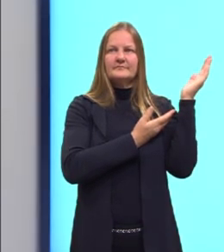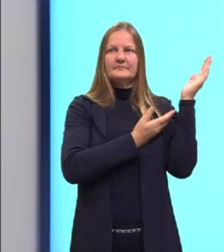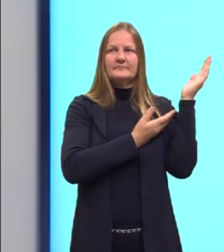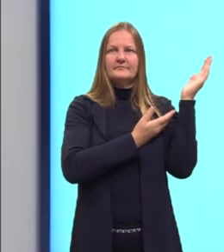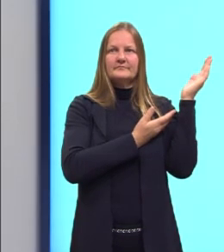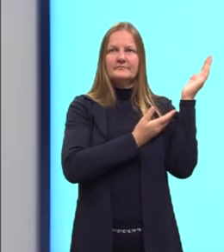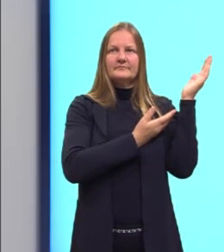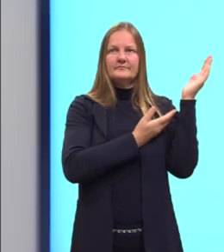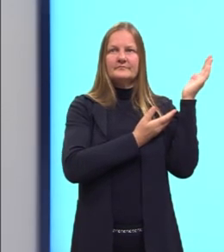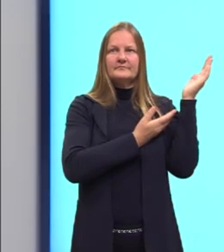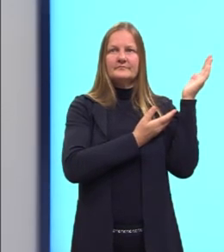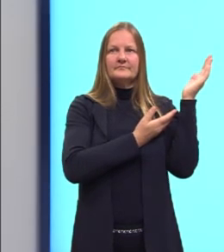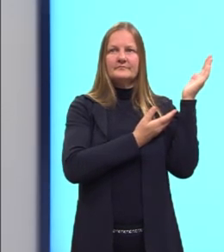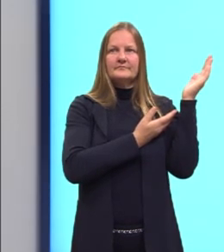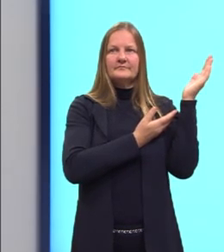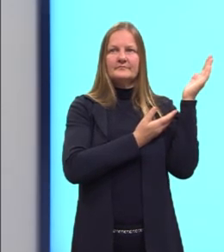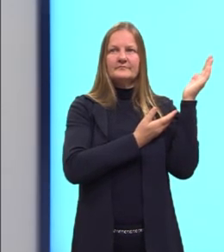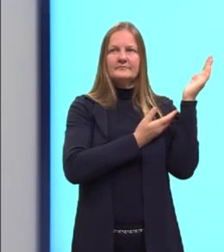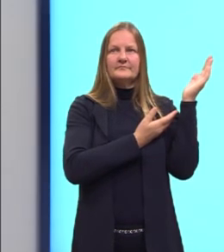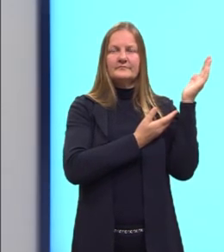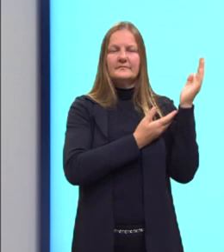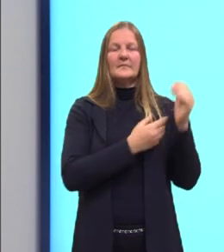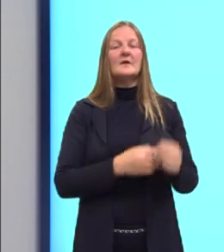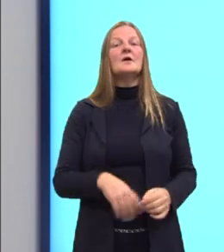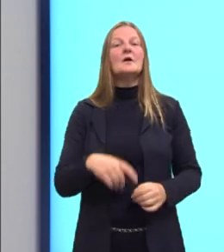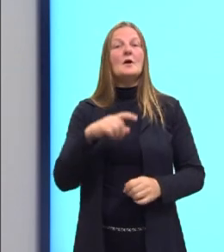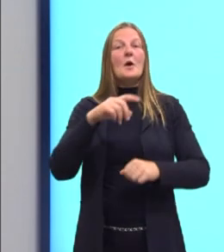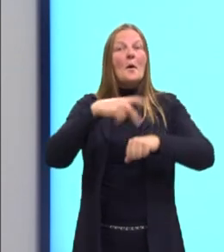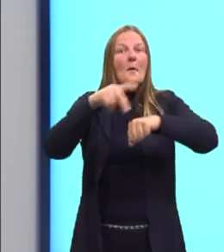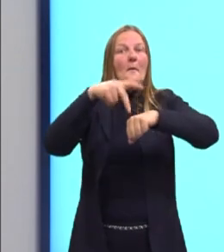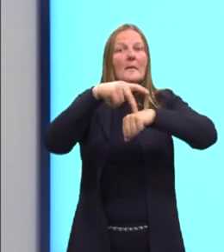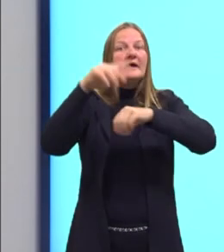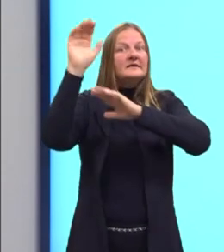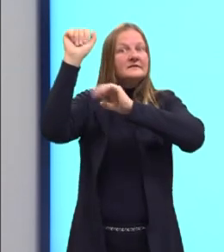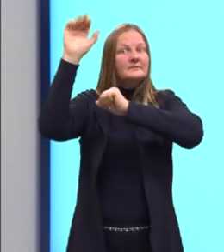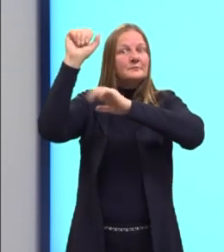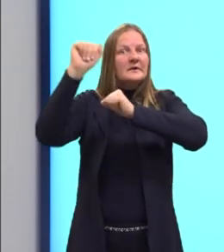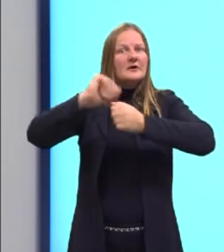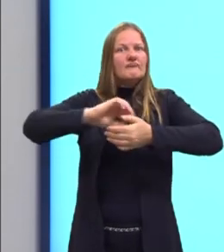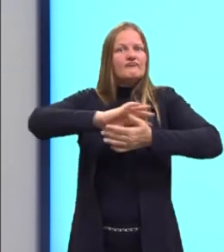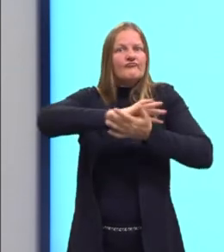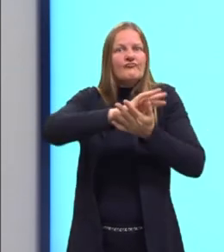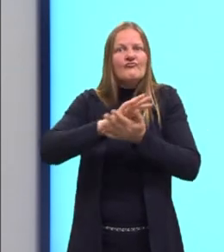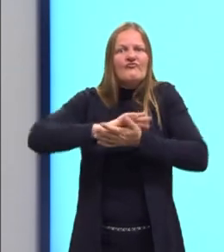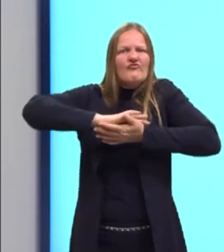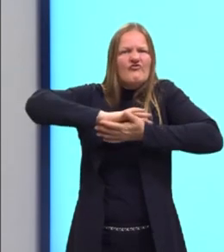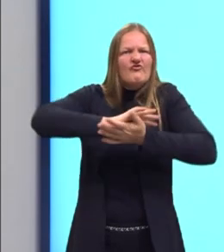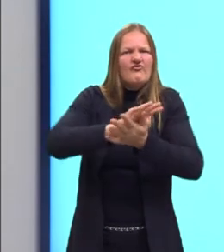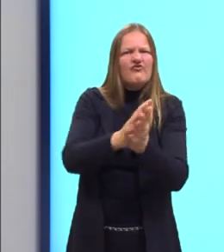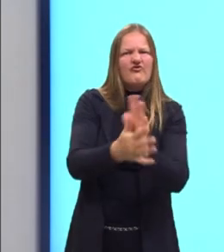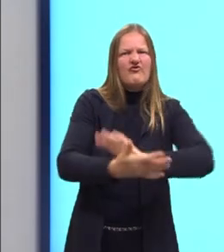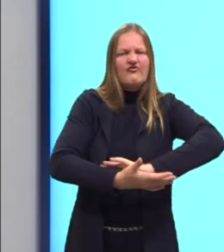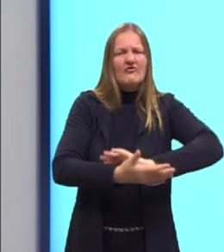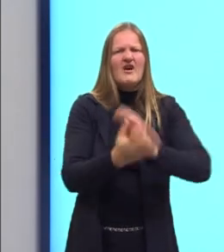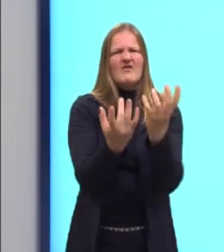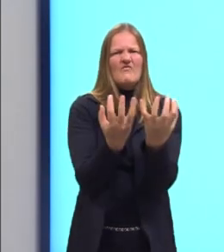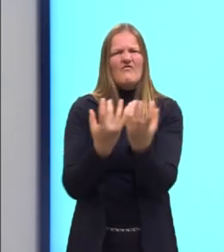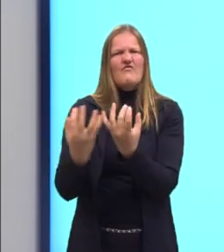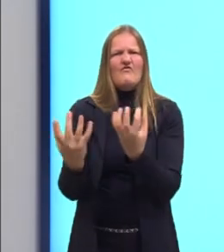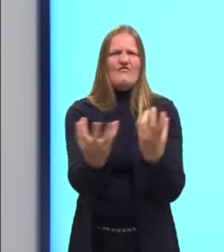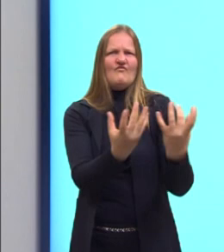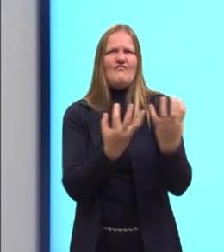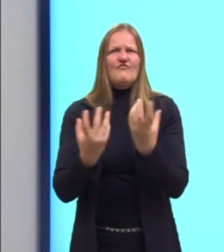breaking heat wave. Então, a Espanha devastada pelas queimadas